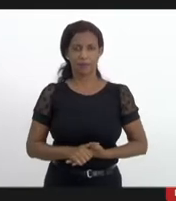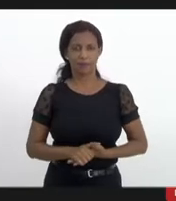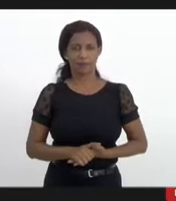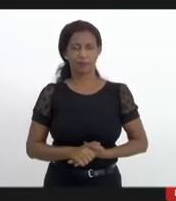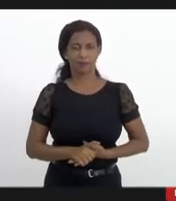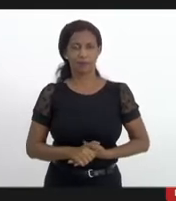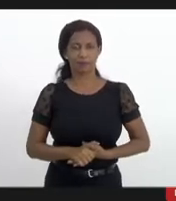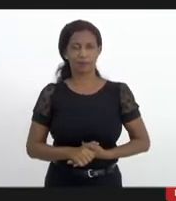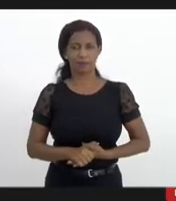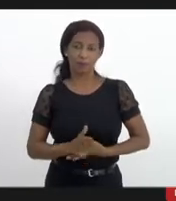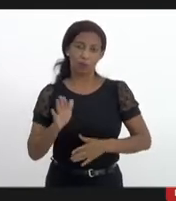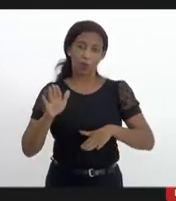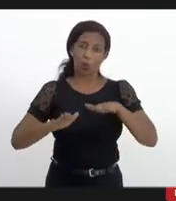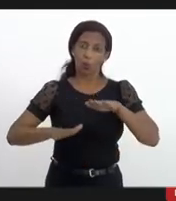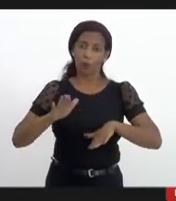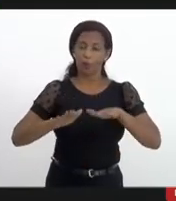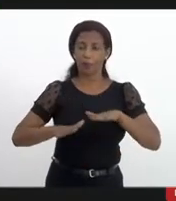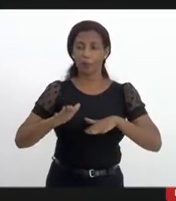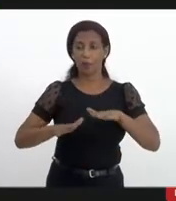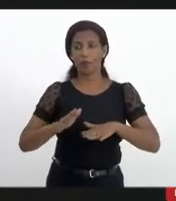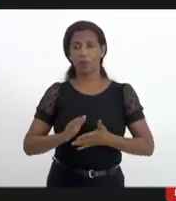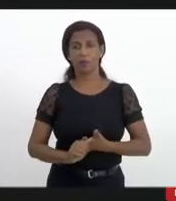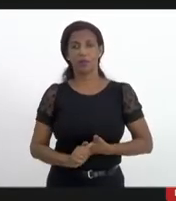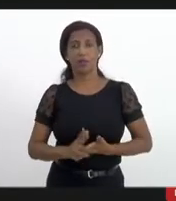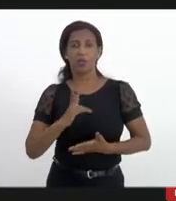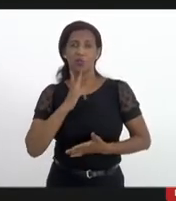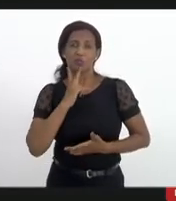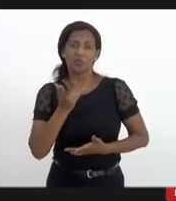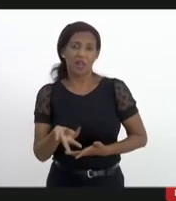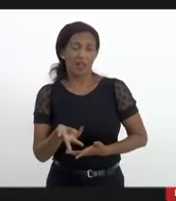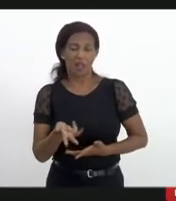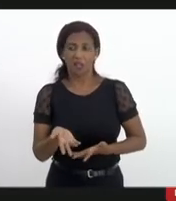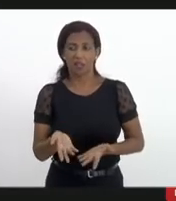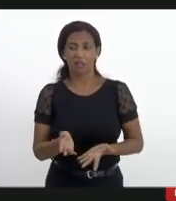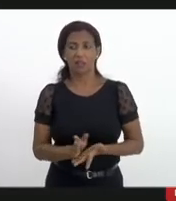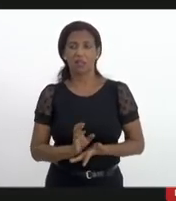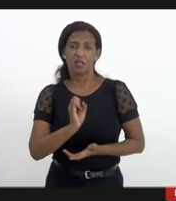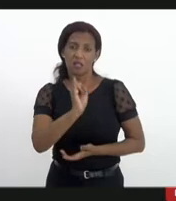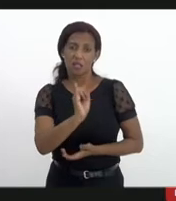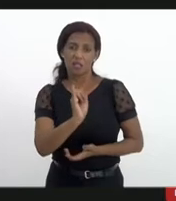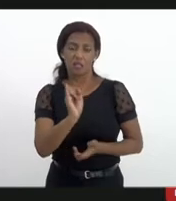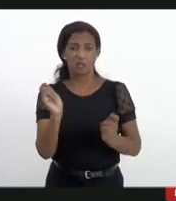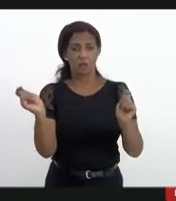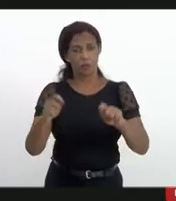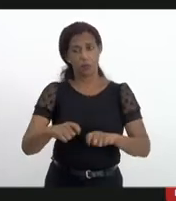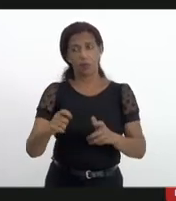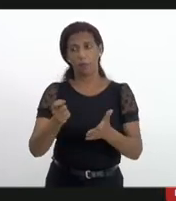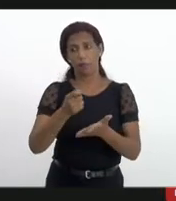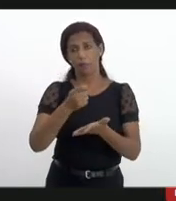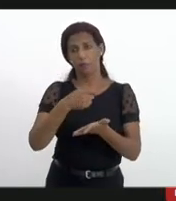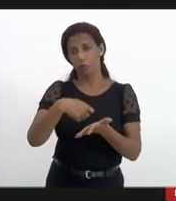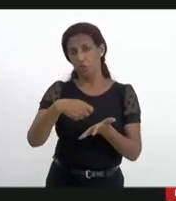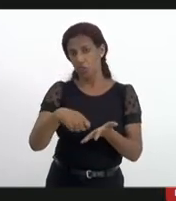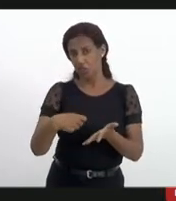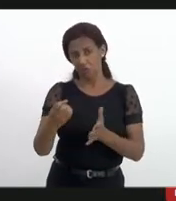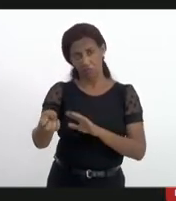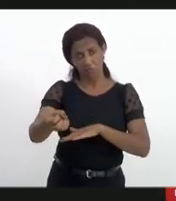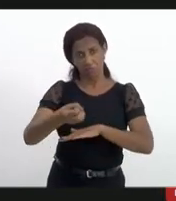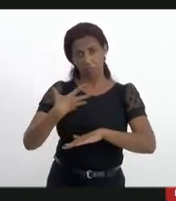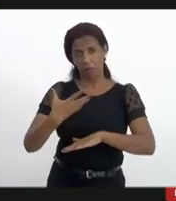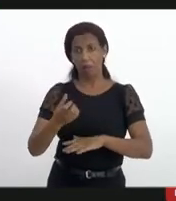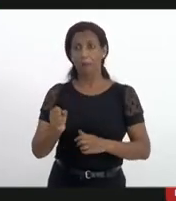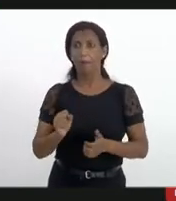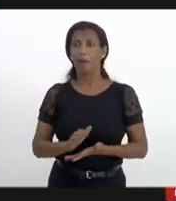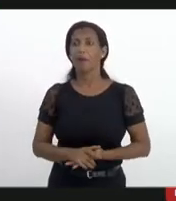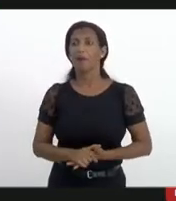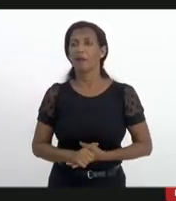eu vou pelo menos falar aqui depois se ele puder por escrito mandar eu